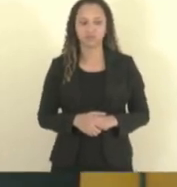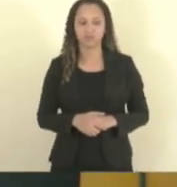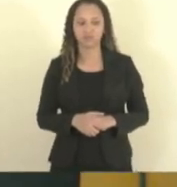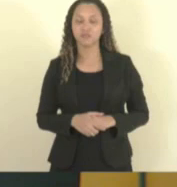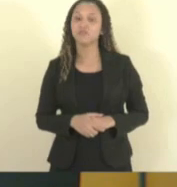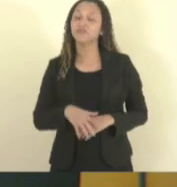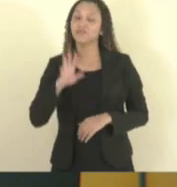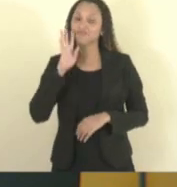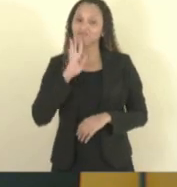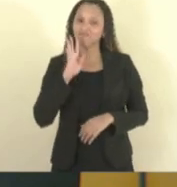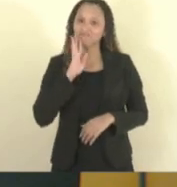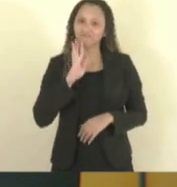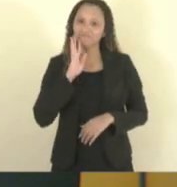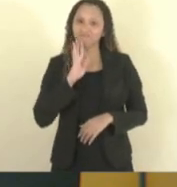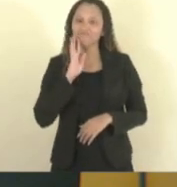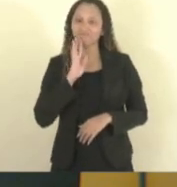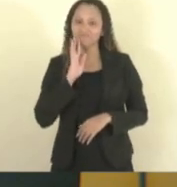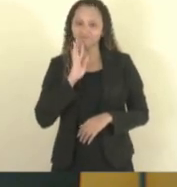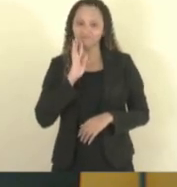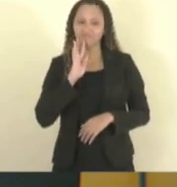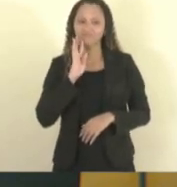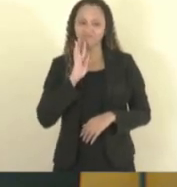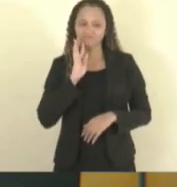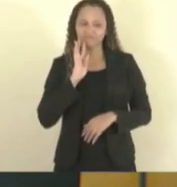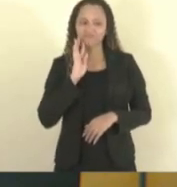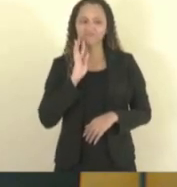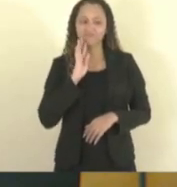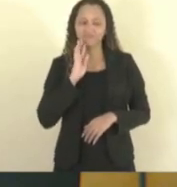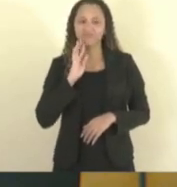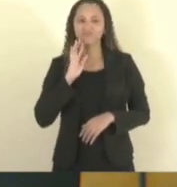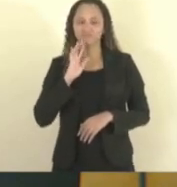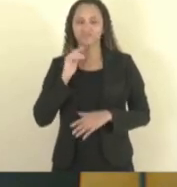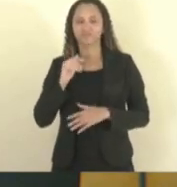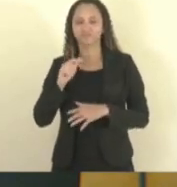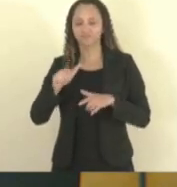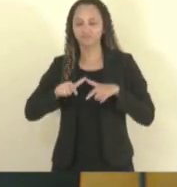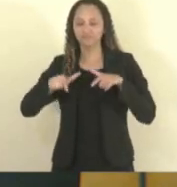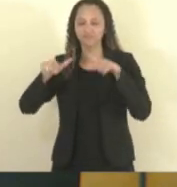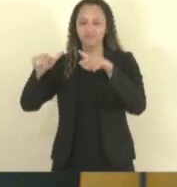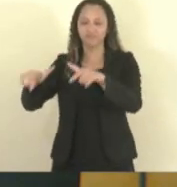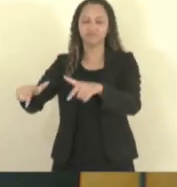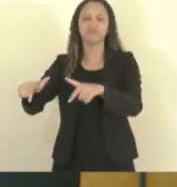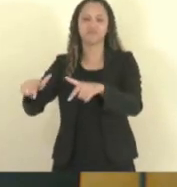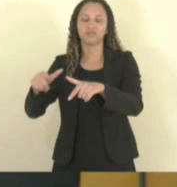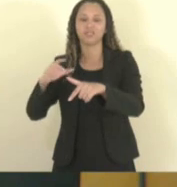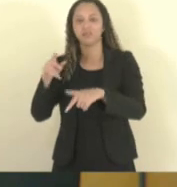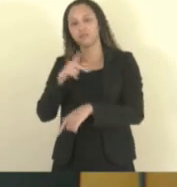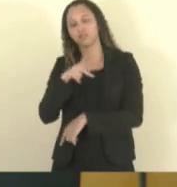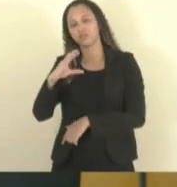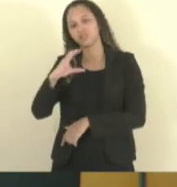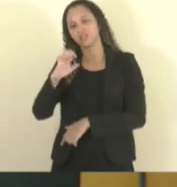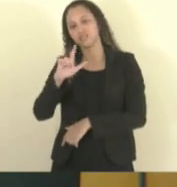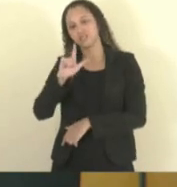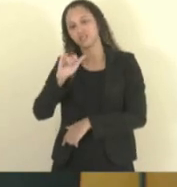Bacana essa medalha entrega à professora Célia. Então,